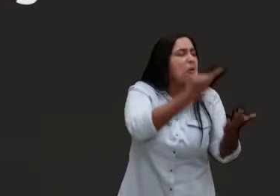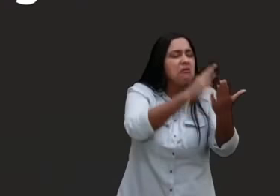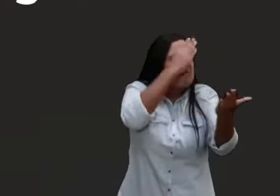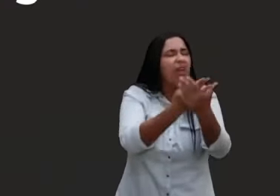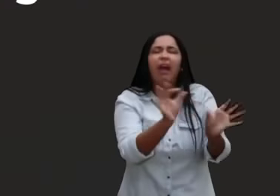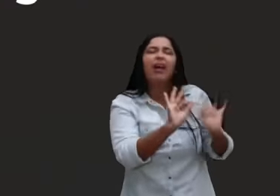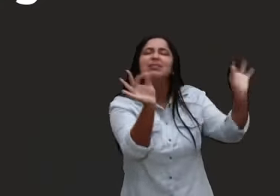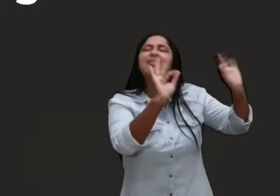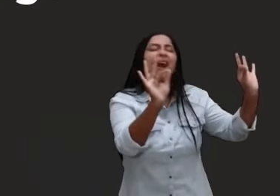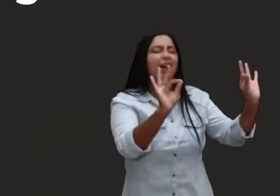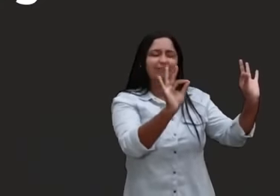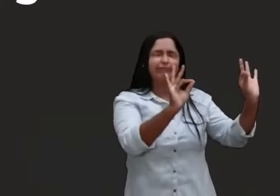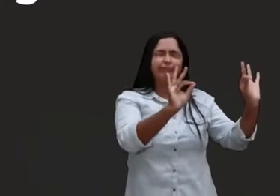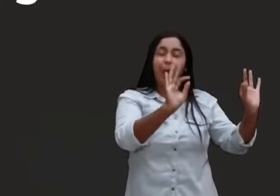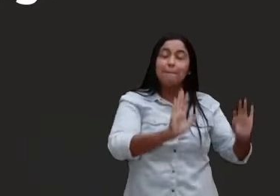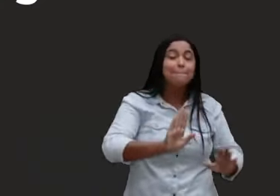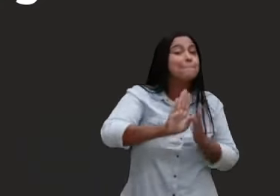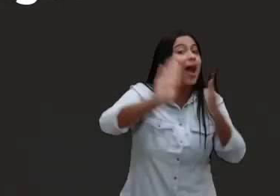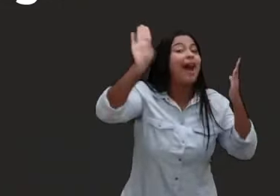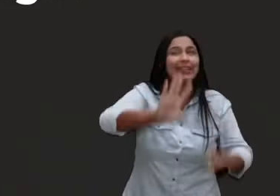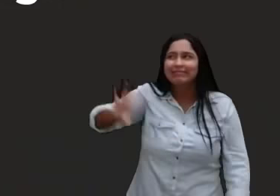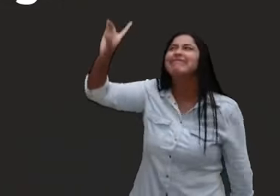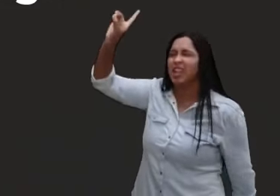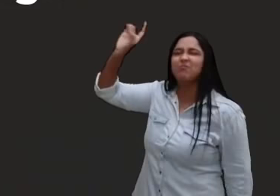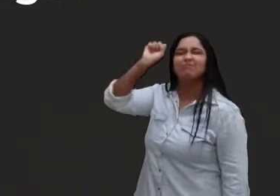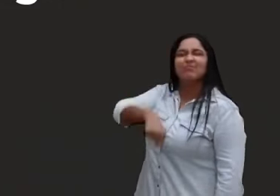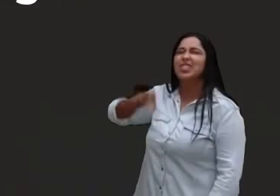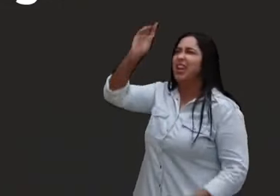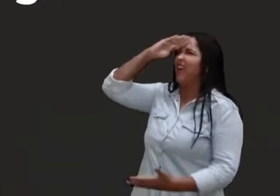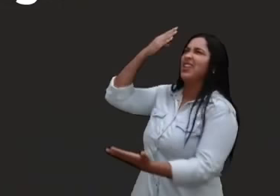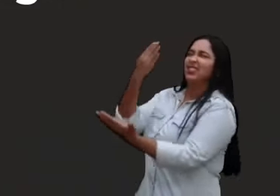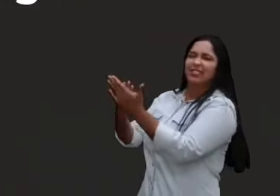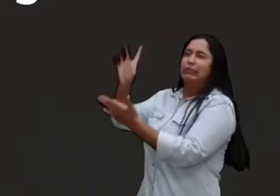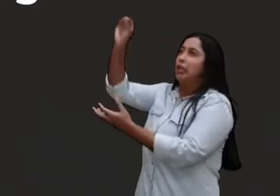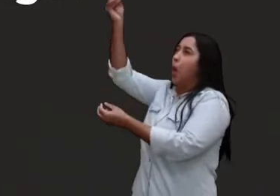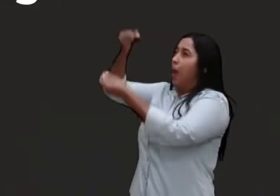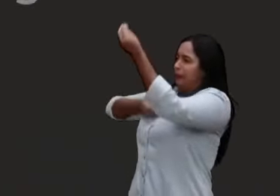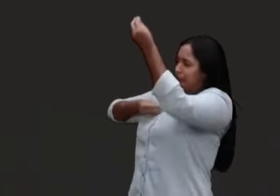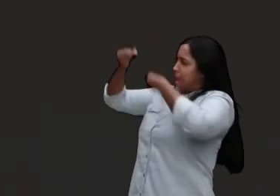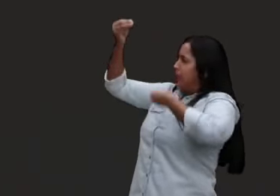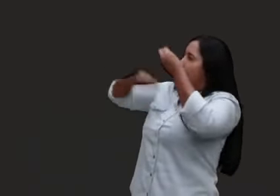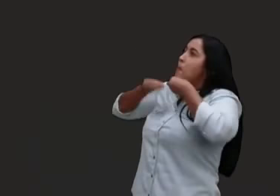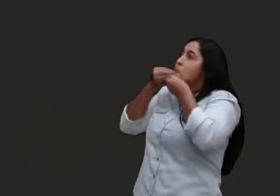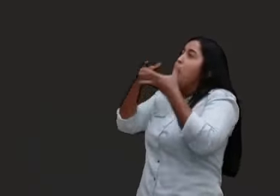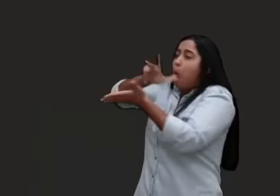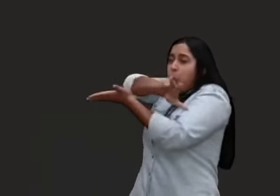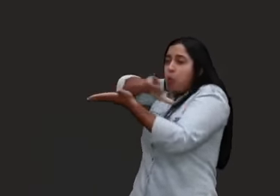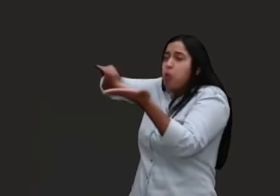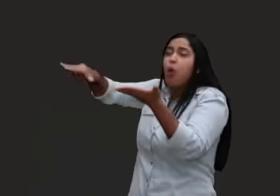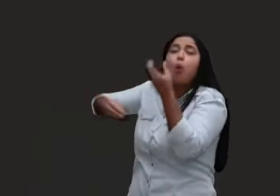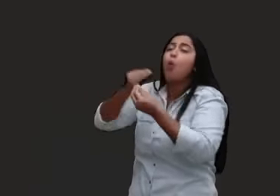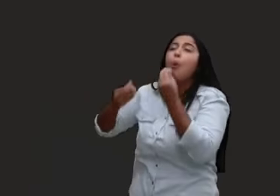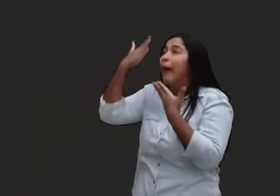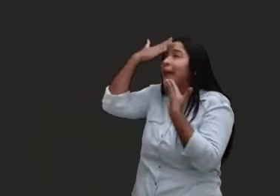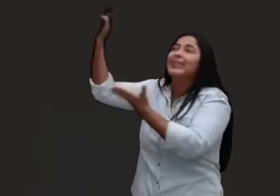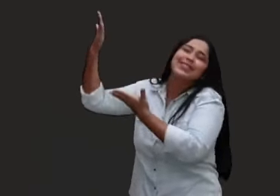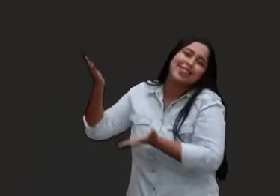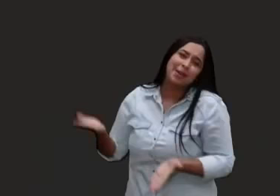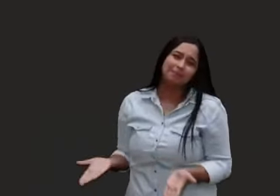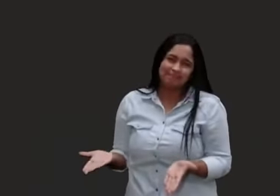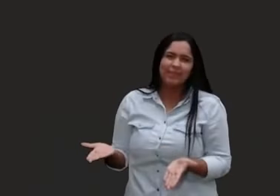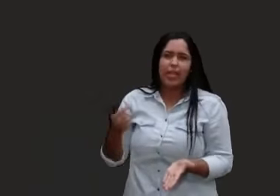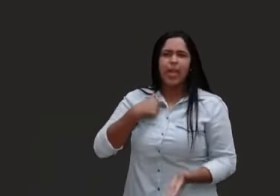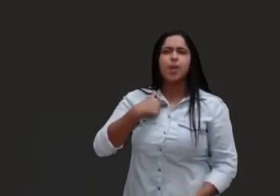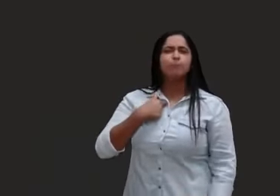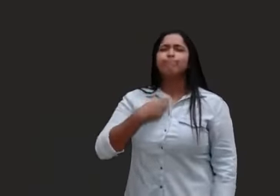retribuir ao Senhor toda a sua bondade para comigo? Erguerei o cálice da salvação, invocarei o